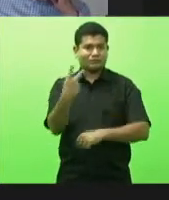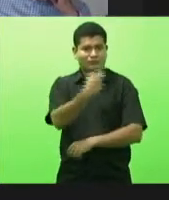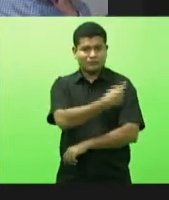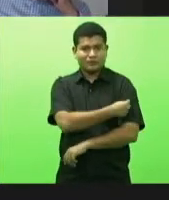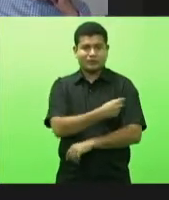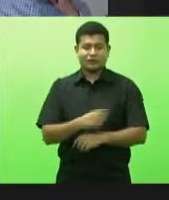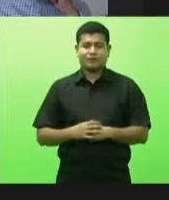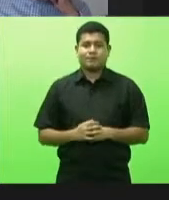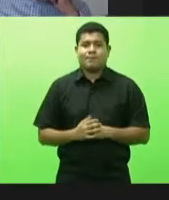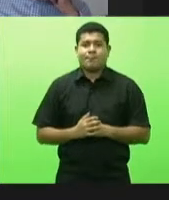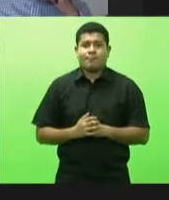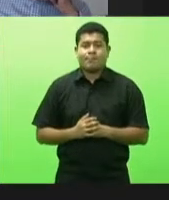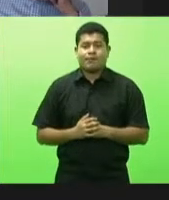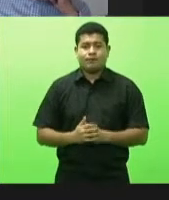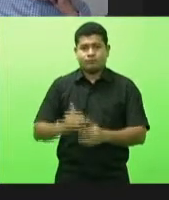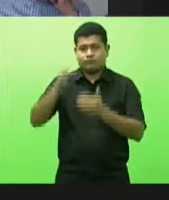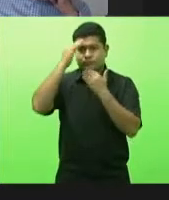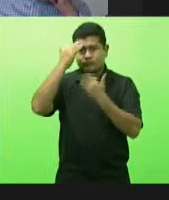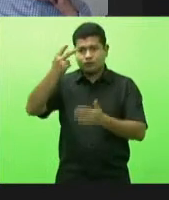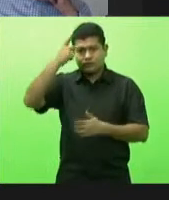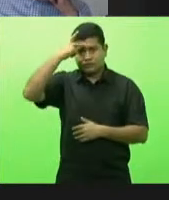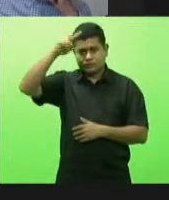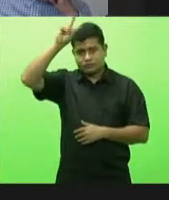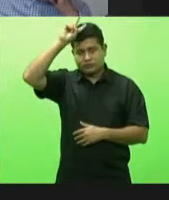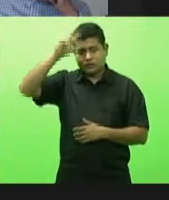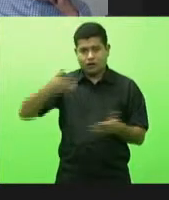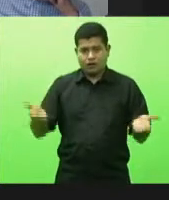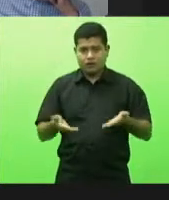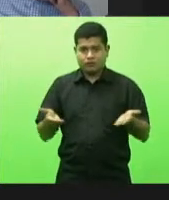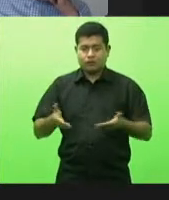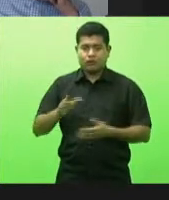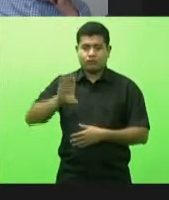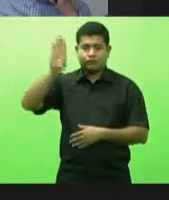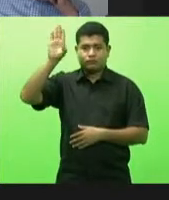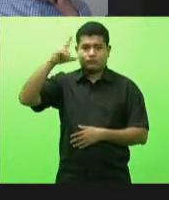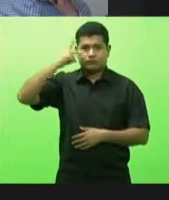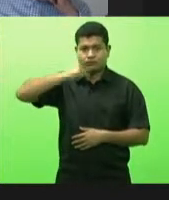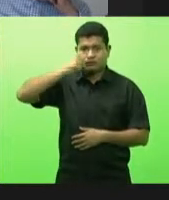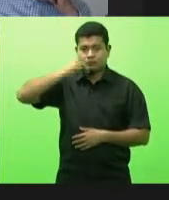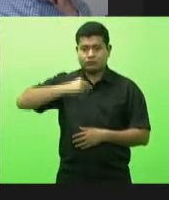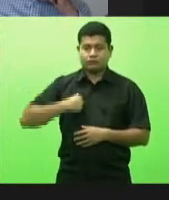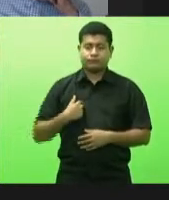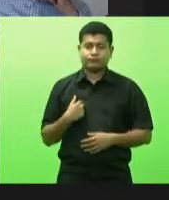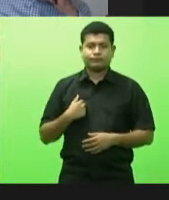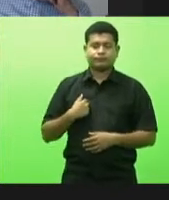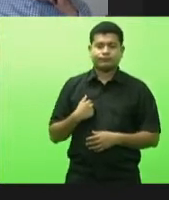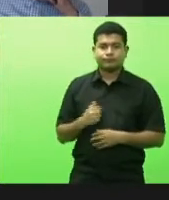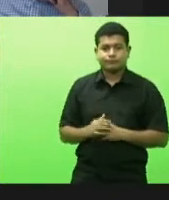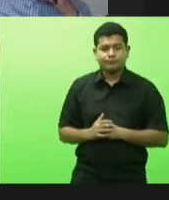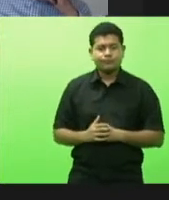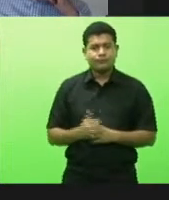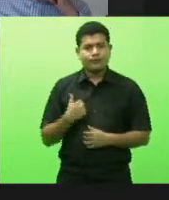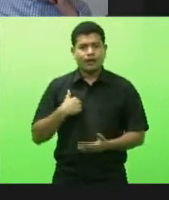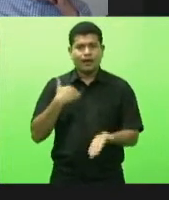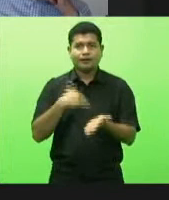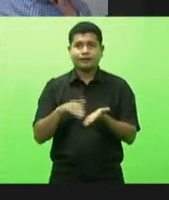deputado caro preso com a palavra novamente deputado Kennedy Nunes secretário eu eu acho que eu não ouvi